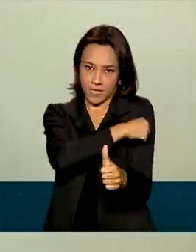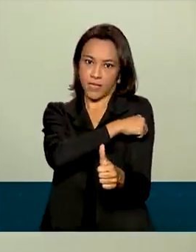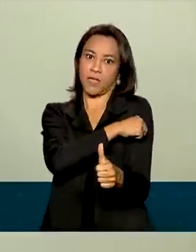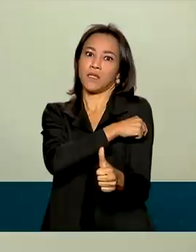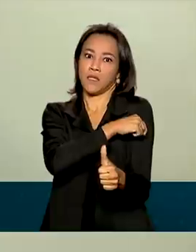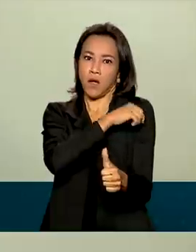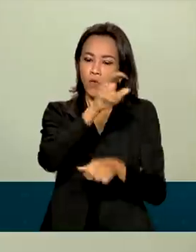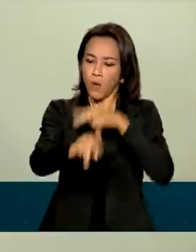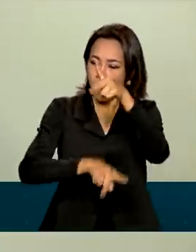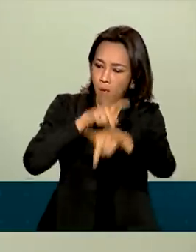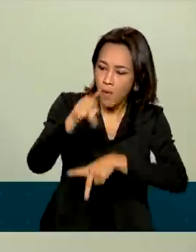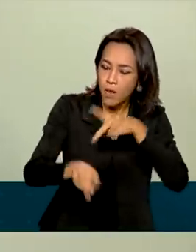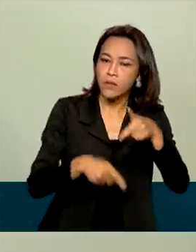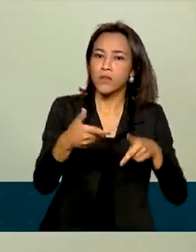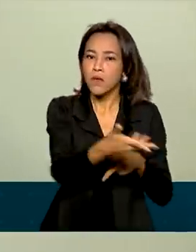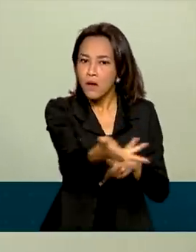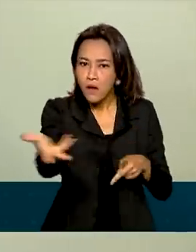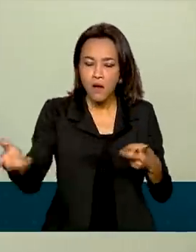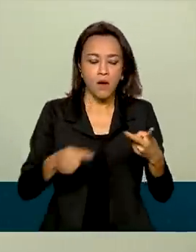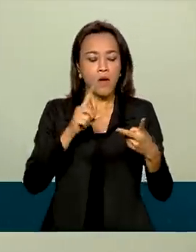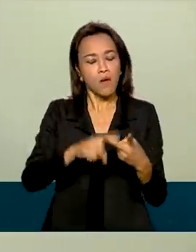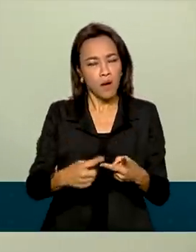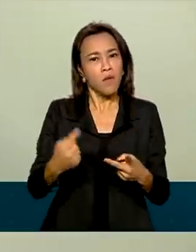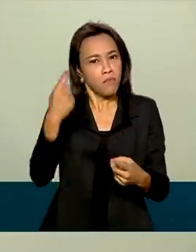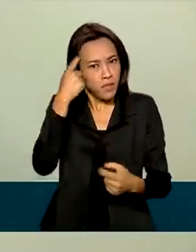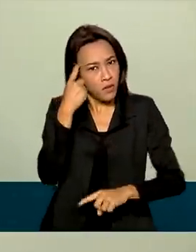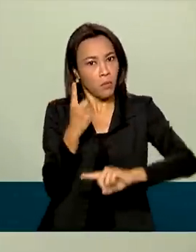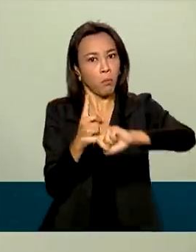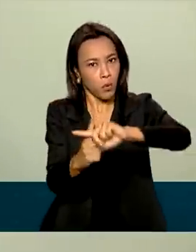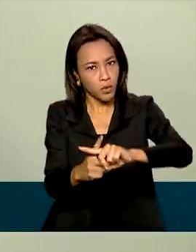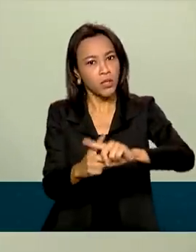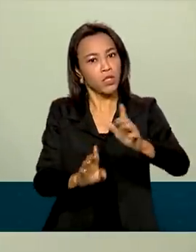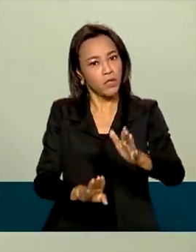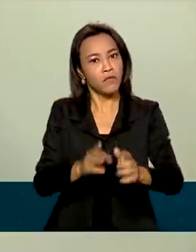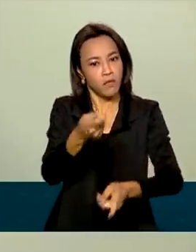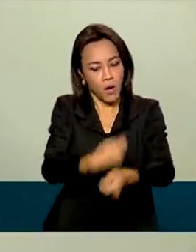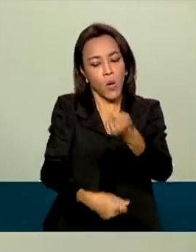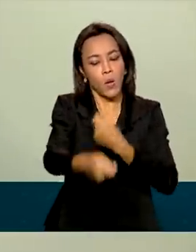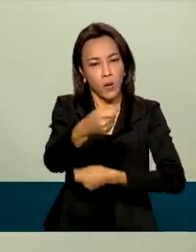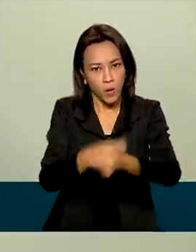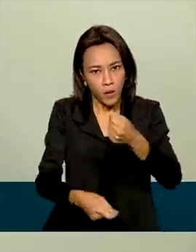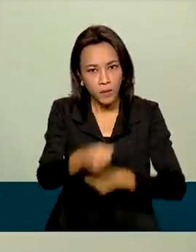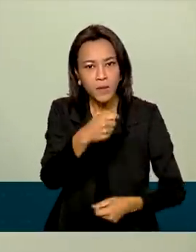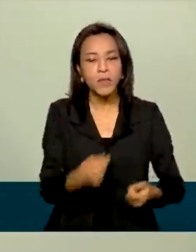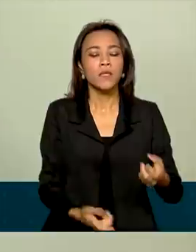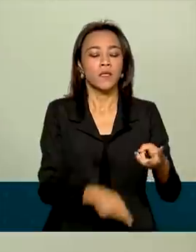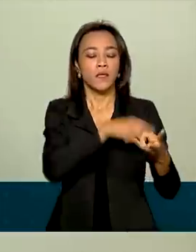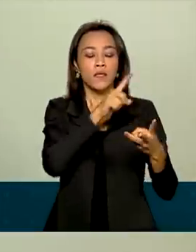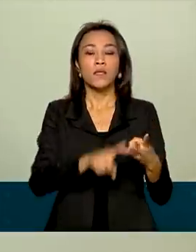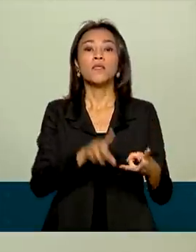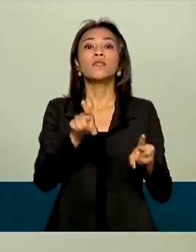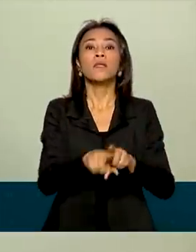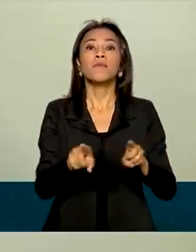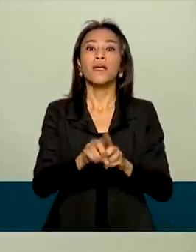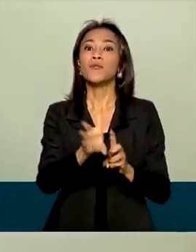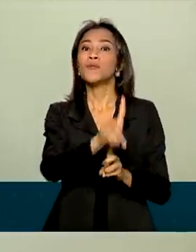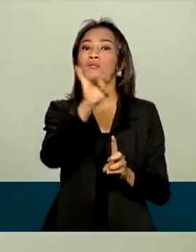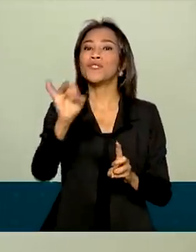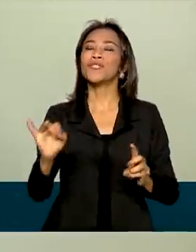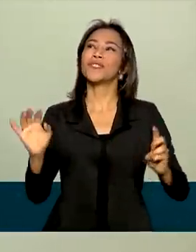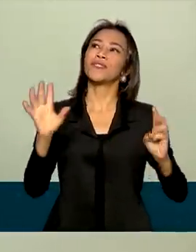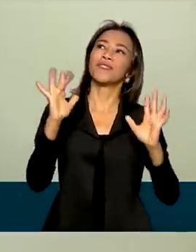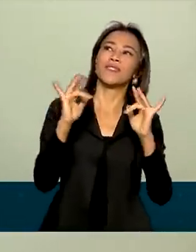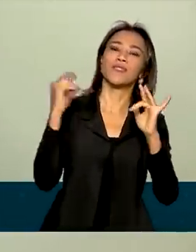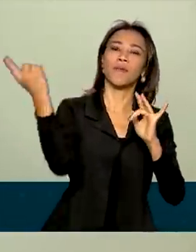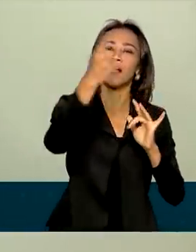o alcance da população, o maior otimismo em relação à economia, como está projetado no boletim Fox e também as datas festivas, como o Dia dos